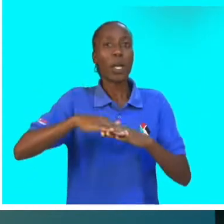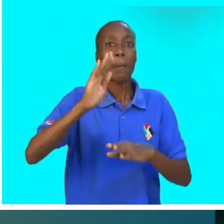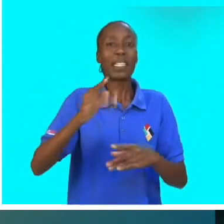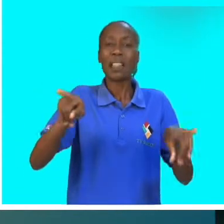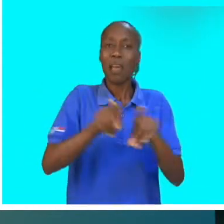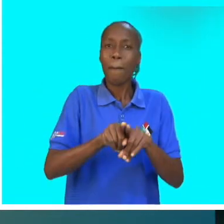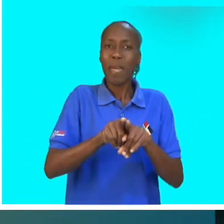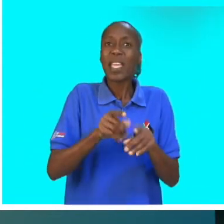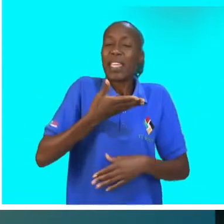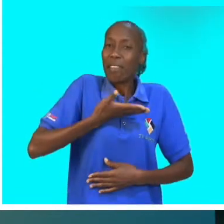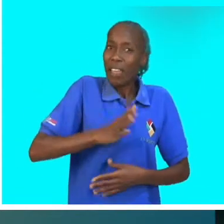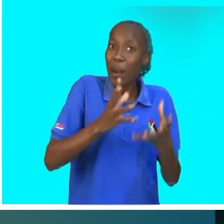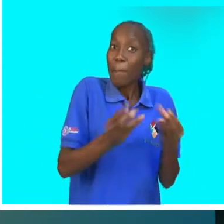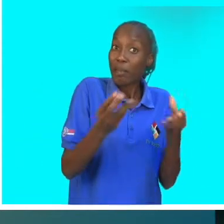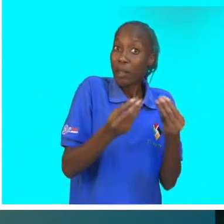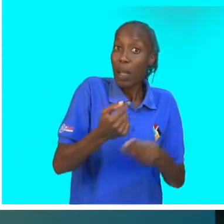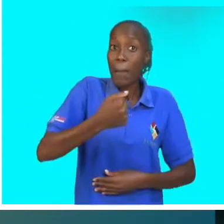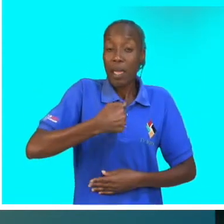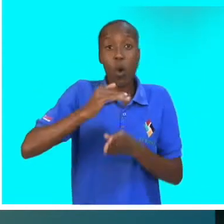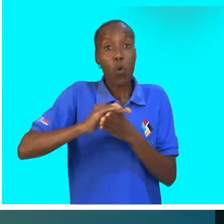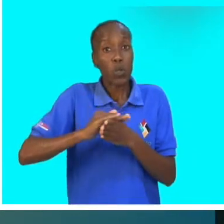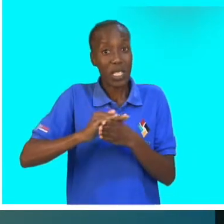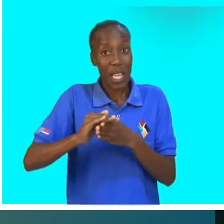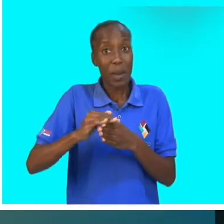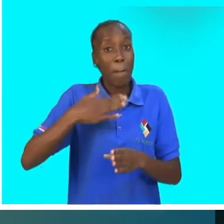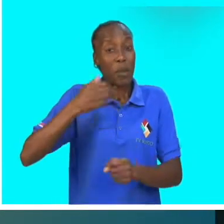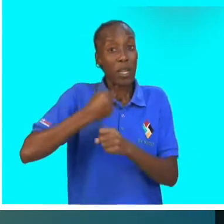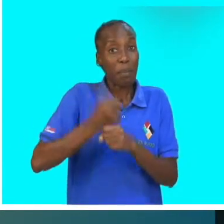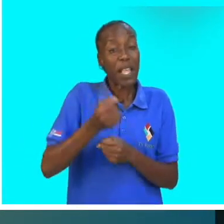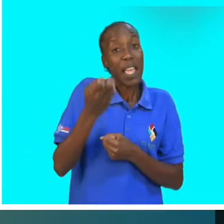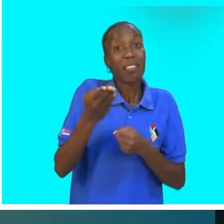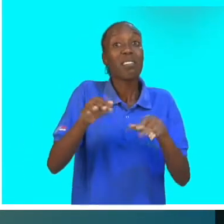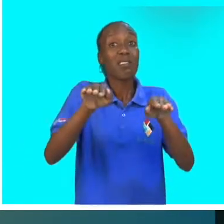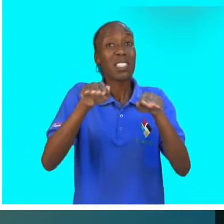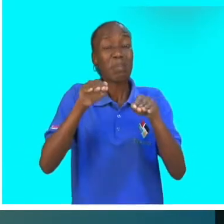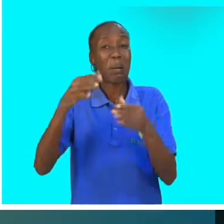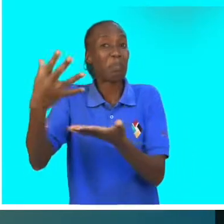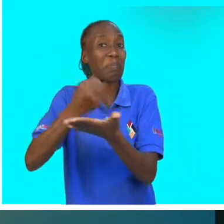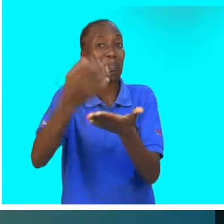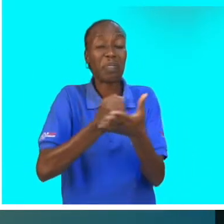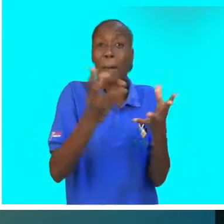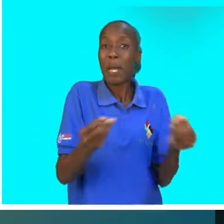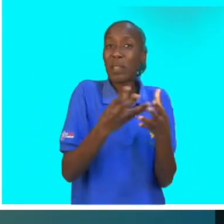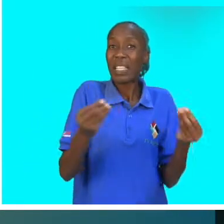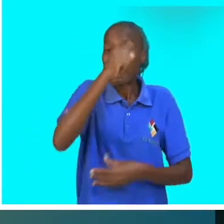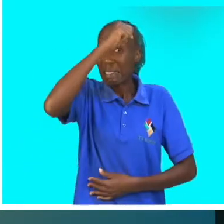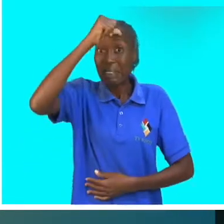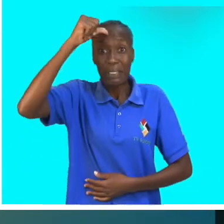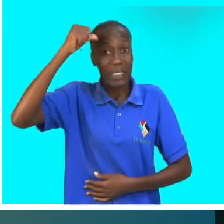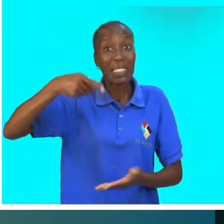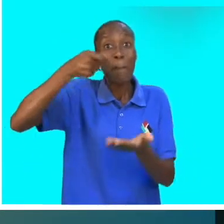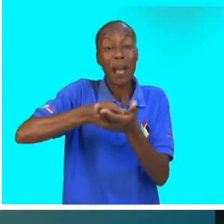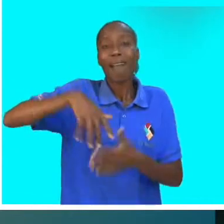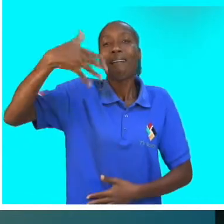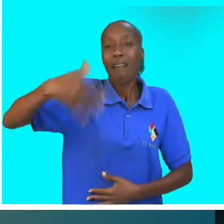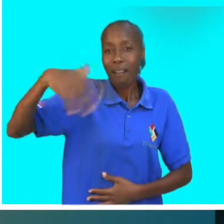Também preciso de materiais para usar no meu trabalho. Aqui no Zimbábue, alguns dos materiais são difíceis de arranjar e